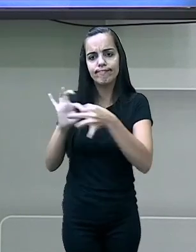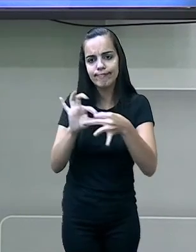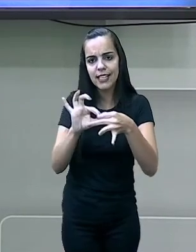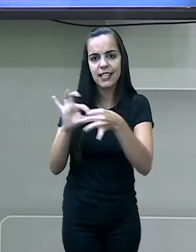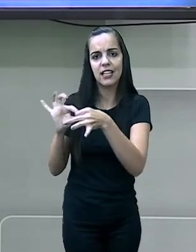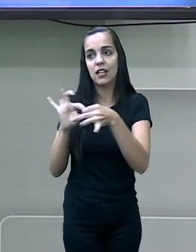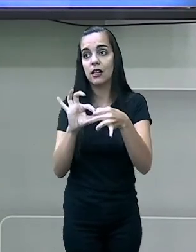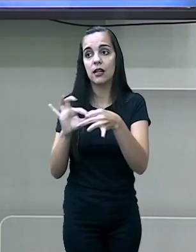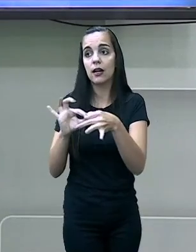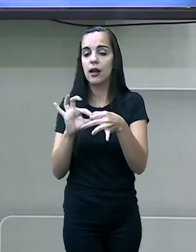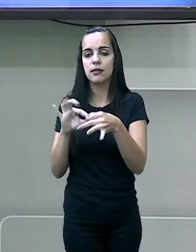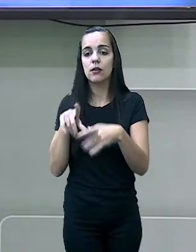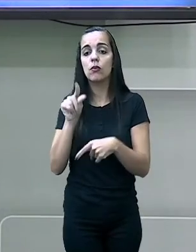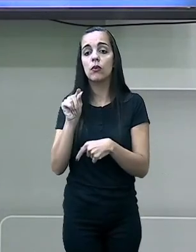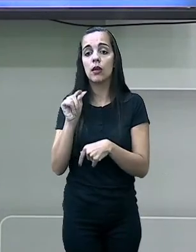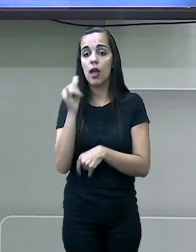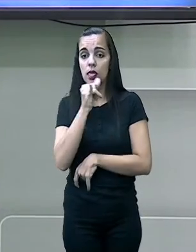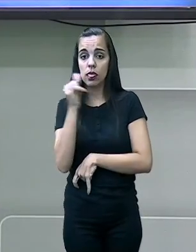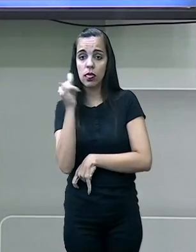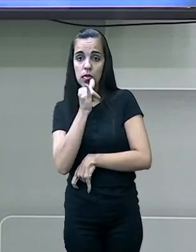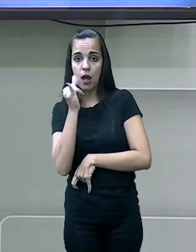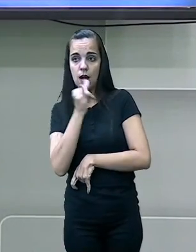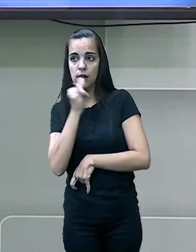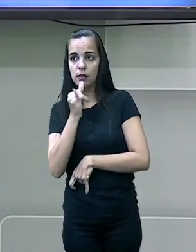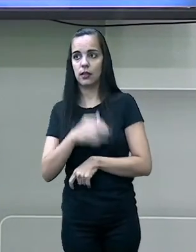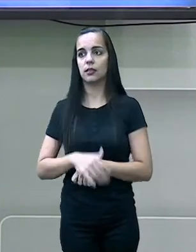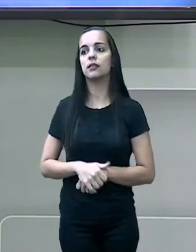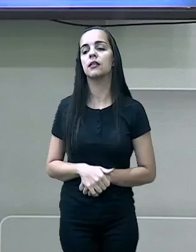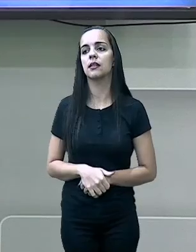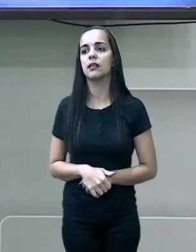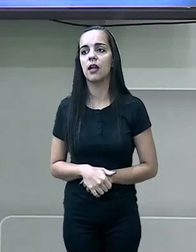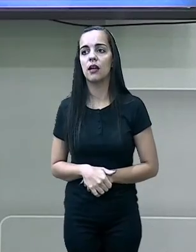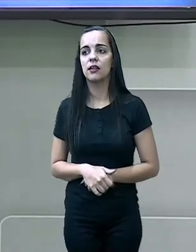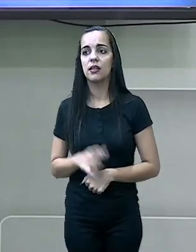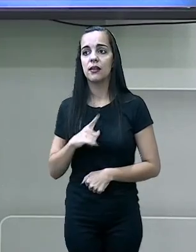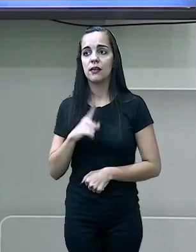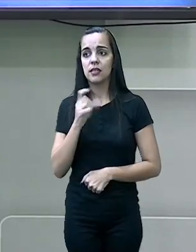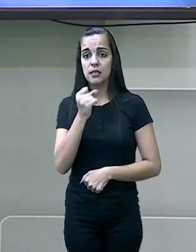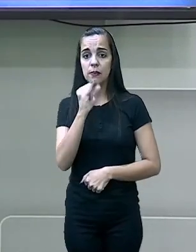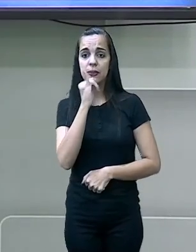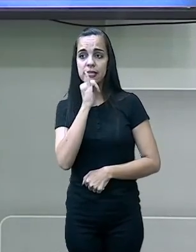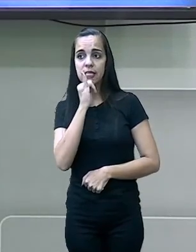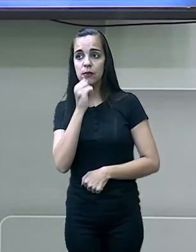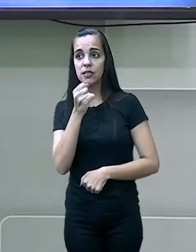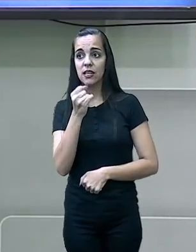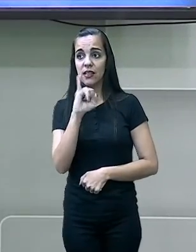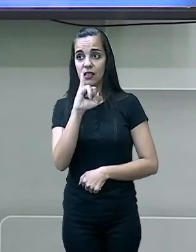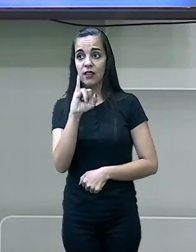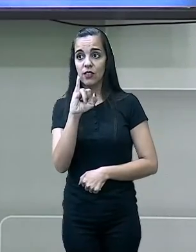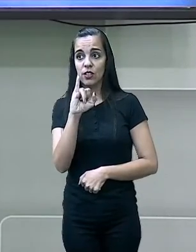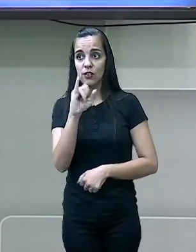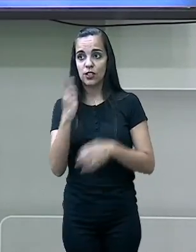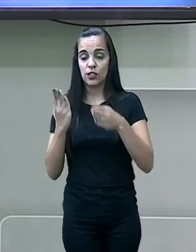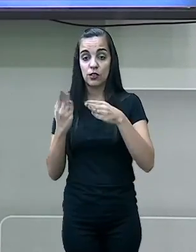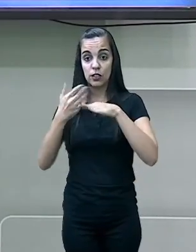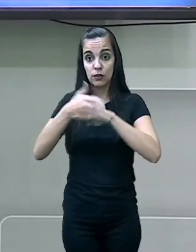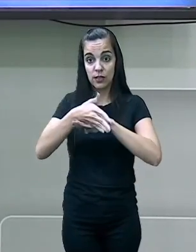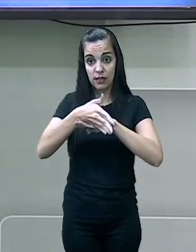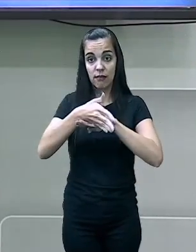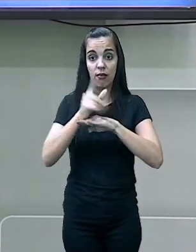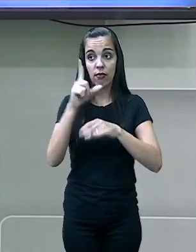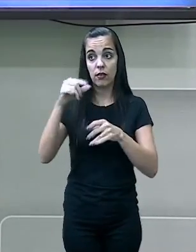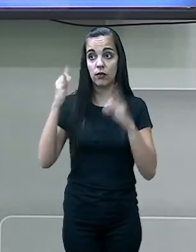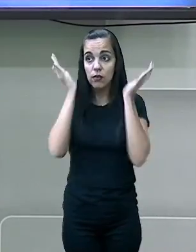não com o Vaticano, porque a política do Vaticano não é assim. Se você conseguir chegar dentro do Vaticano,